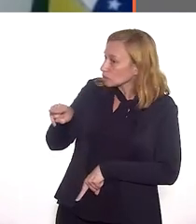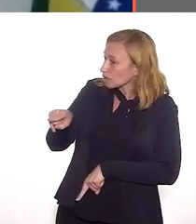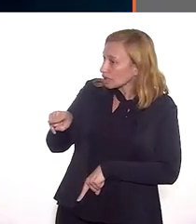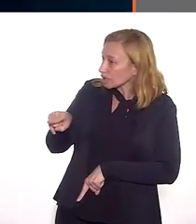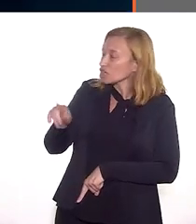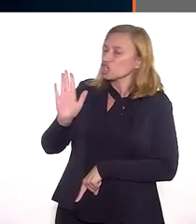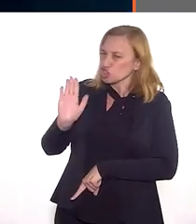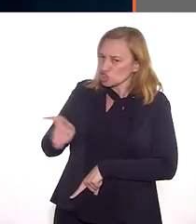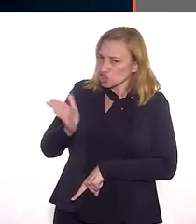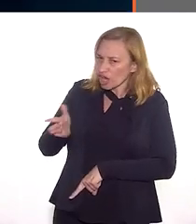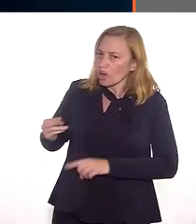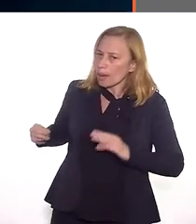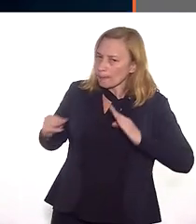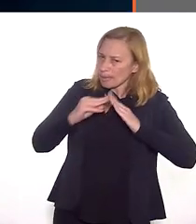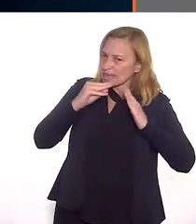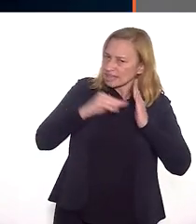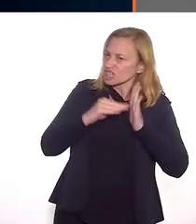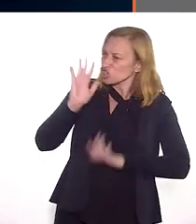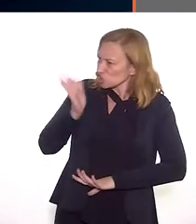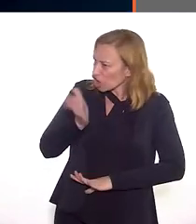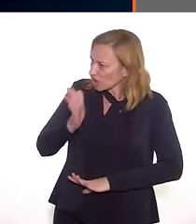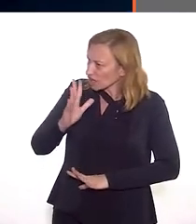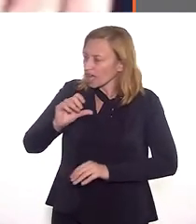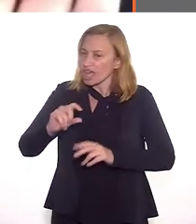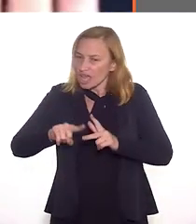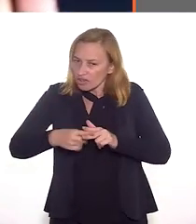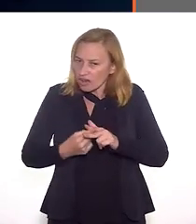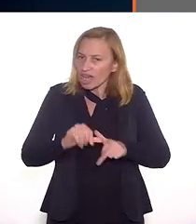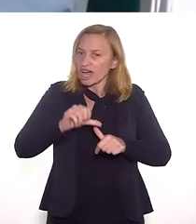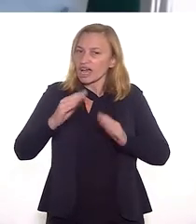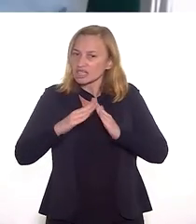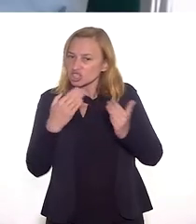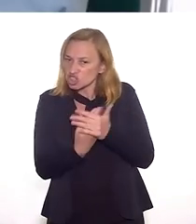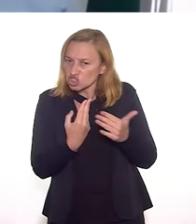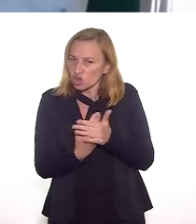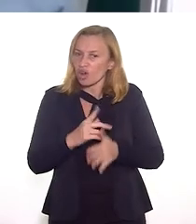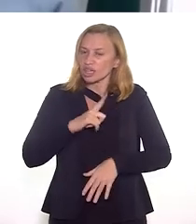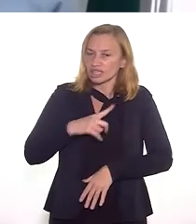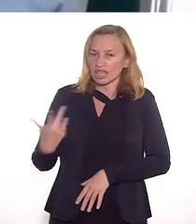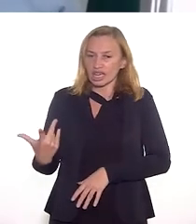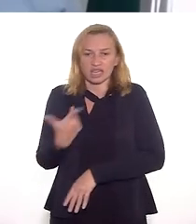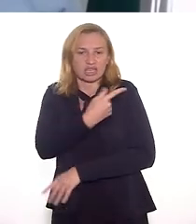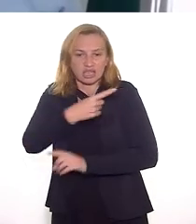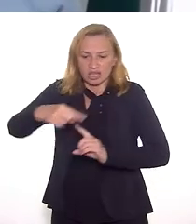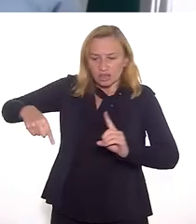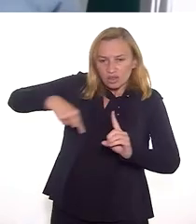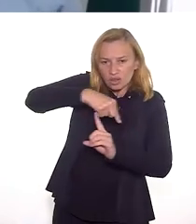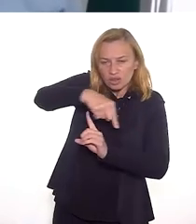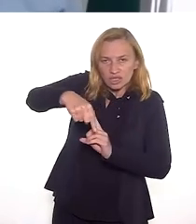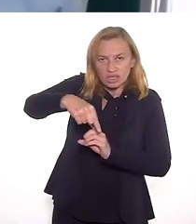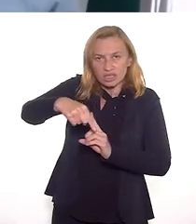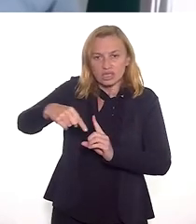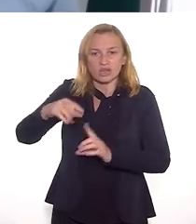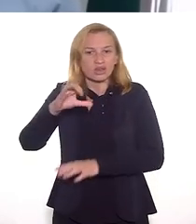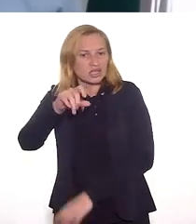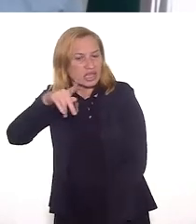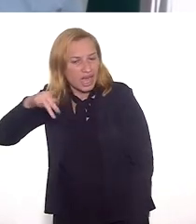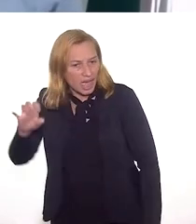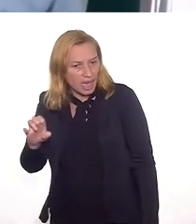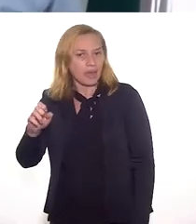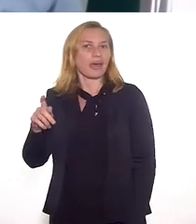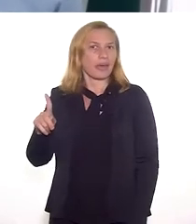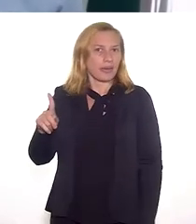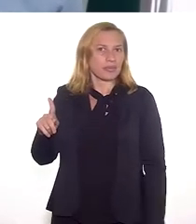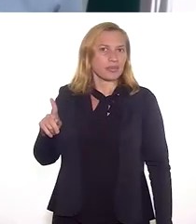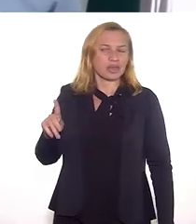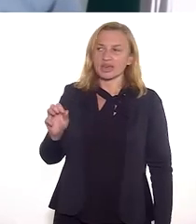A reforma desses equipamentos já é uma das metas, reformar as escolas que têm, sei lá, o torno da vacina, por exemplo,